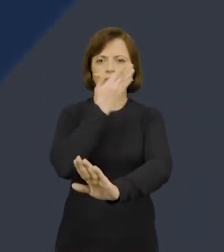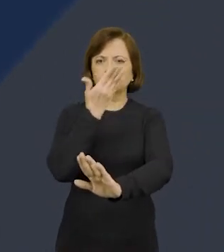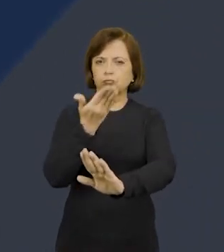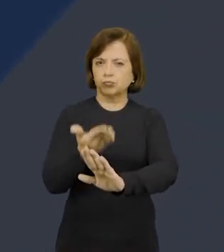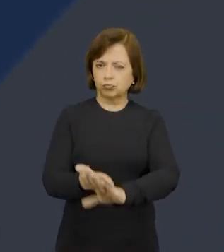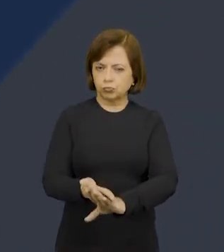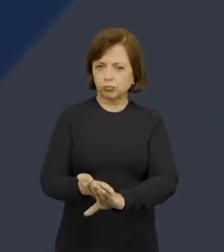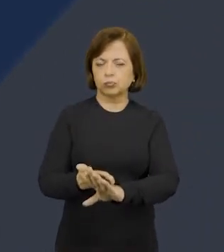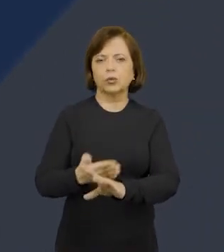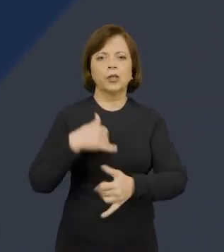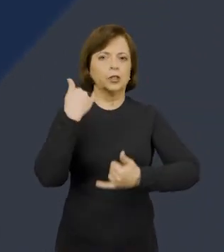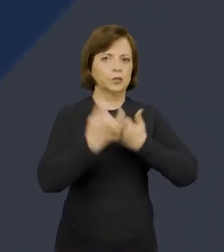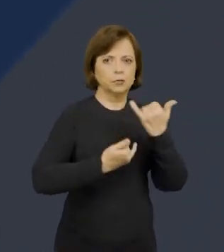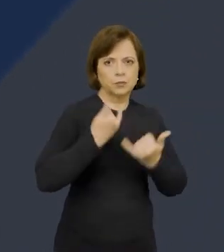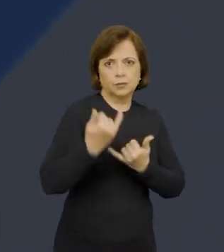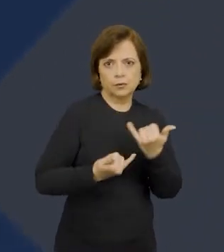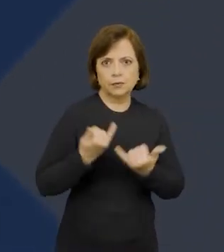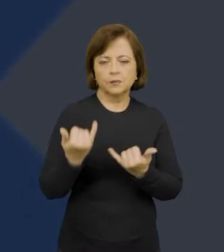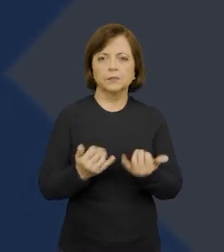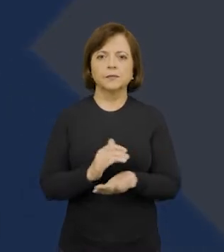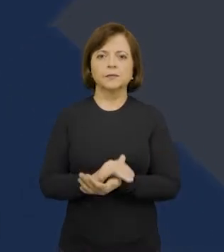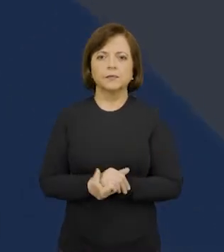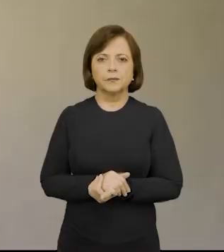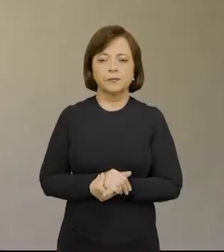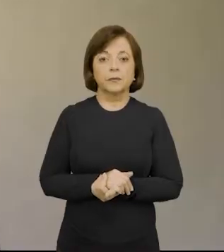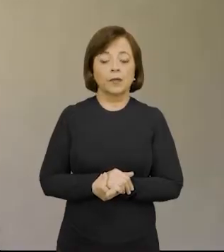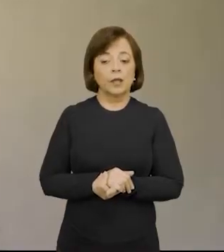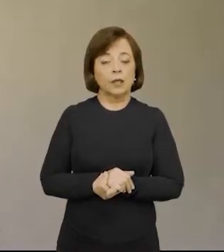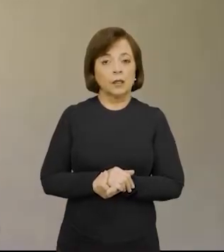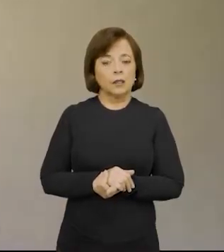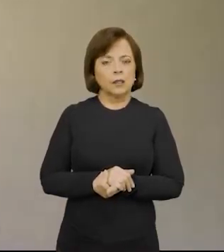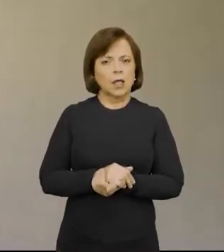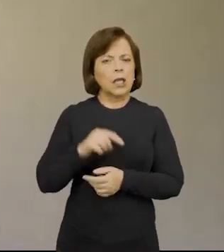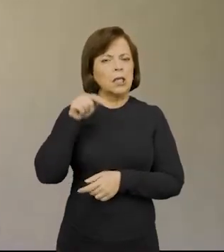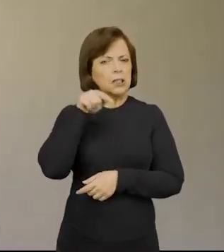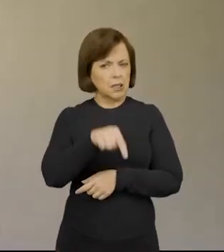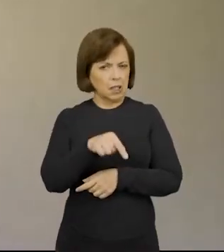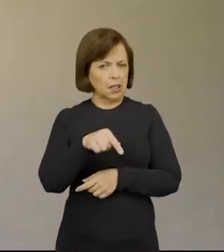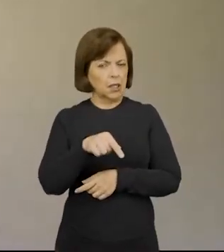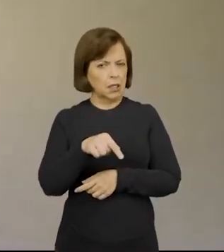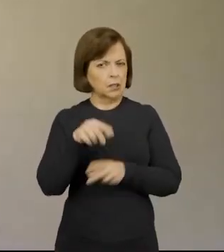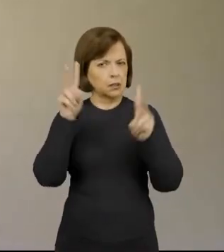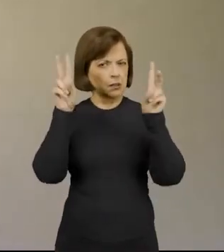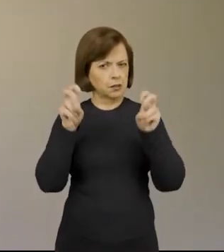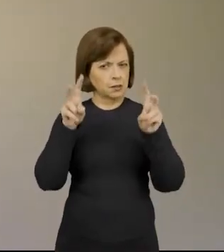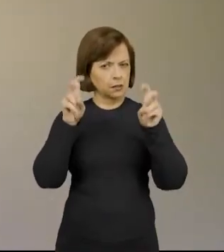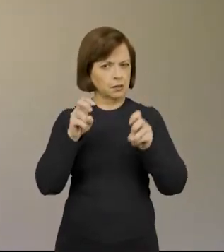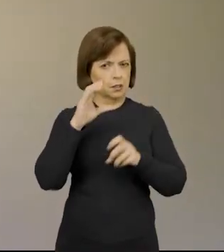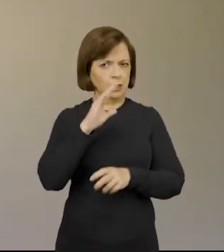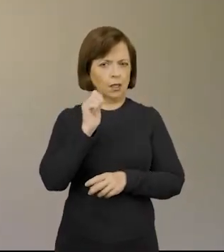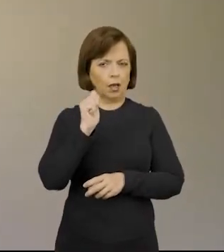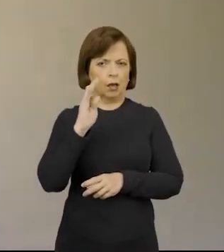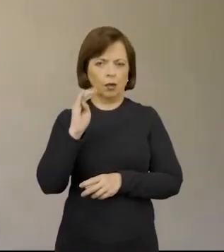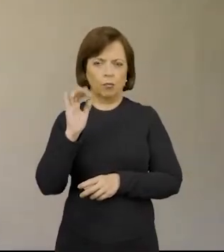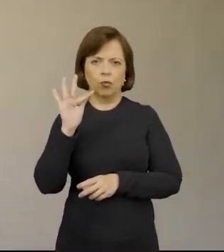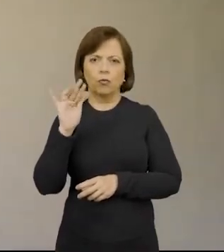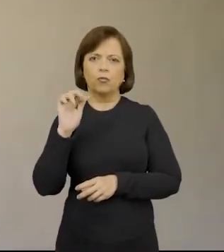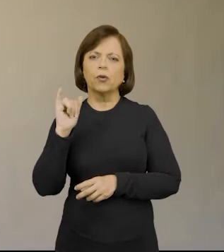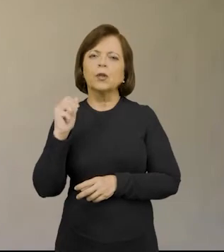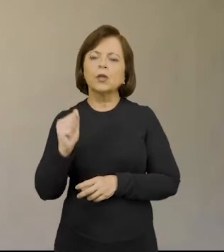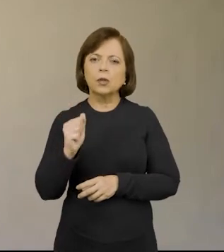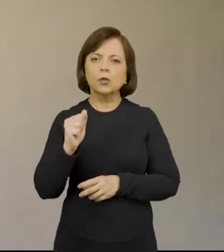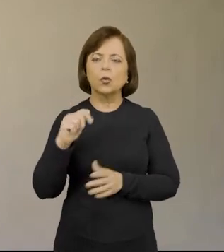de recreação. E no caso de Cabo Frio, o Ministério Público recebeu uma